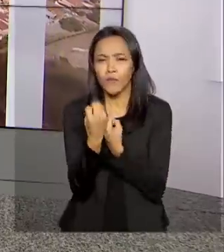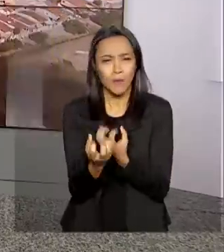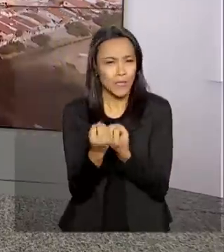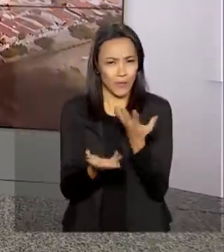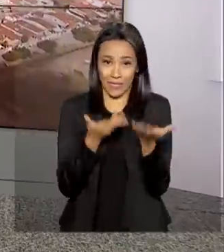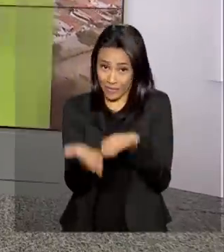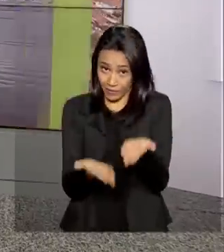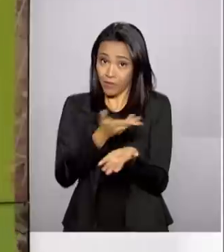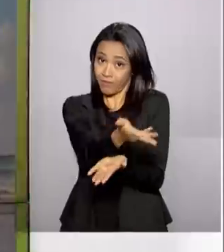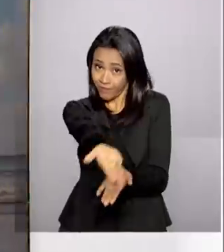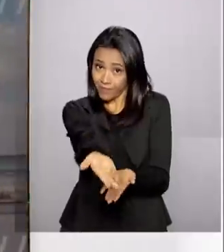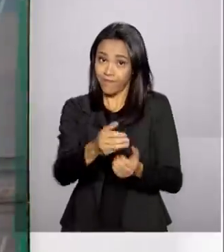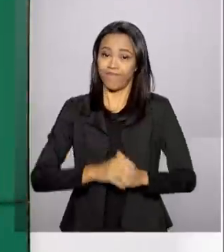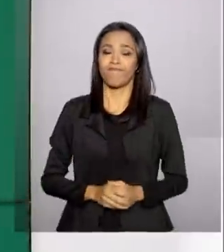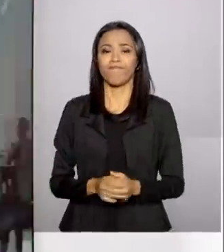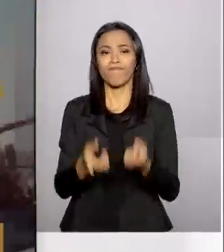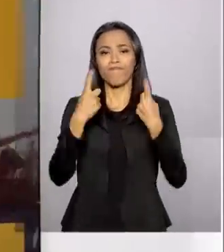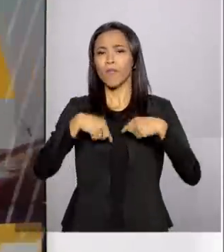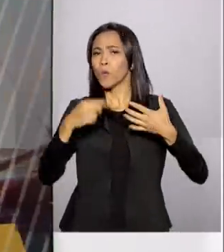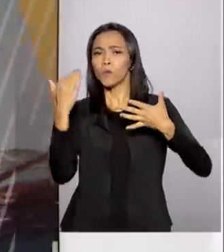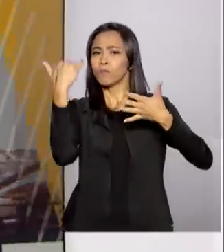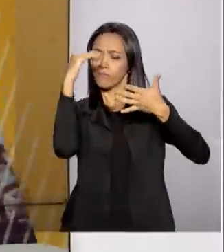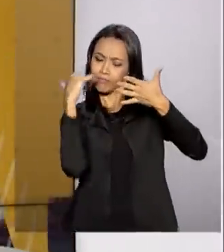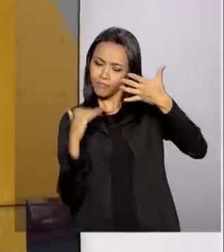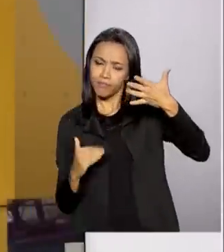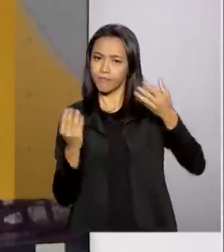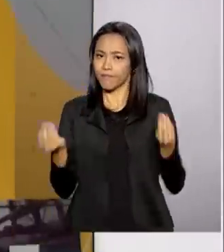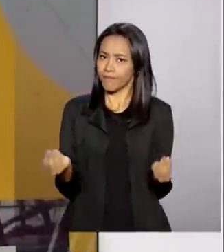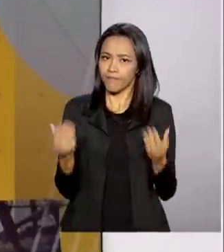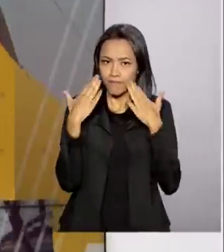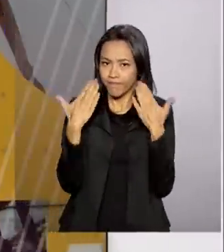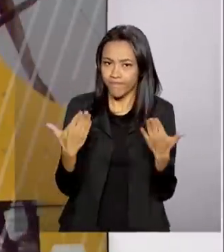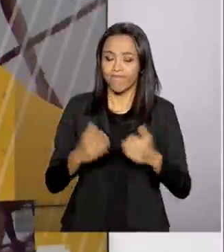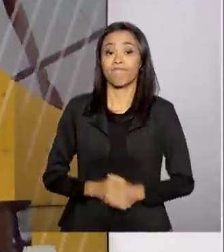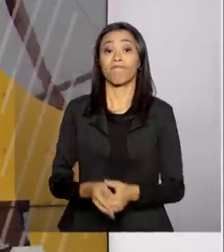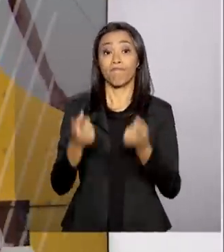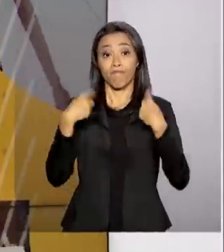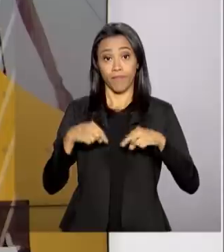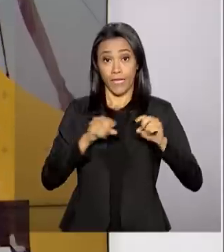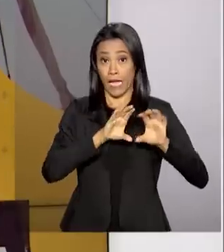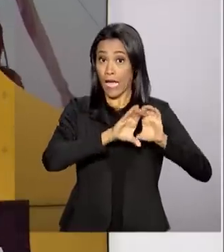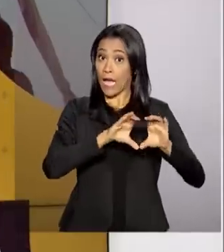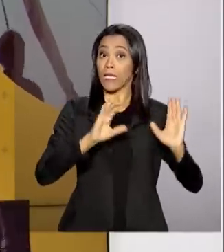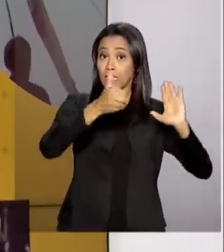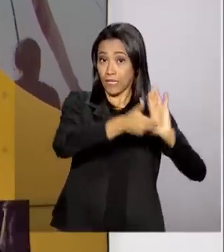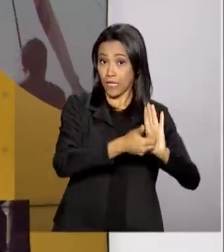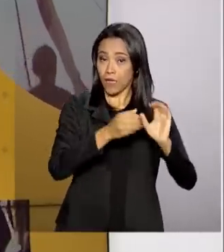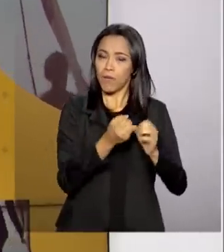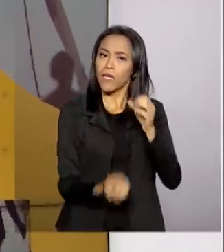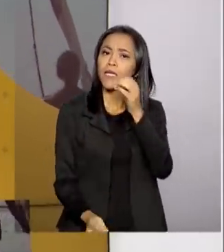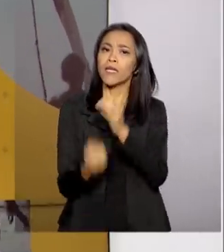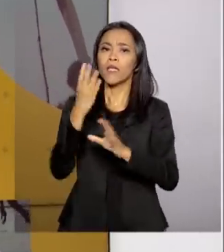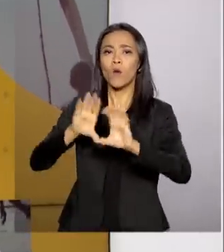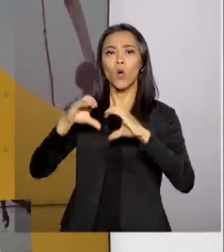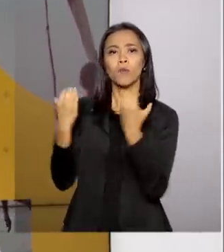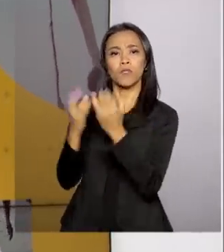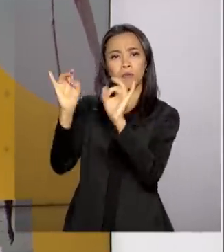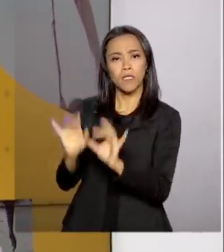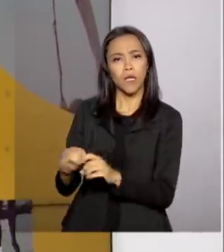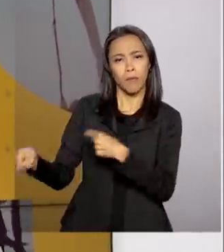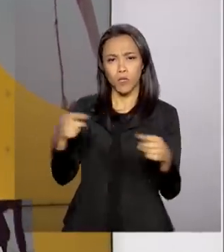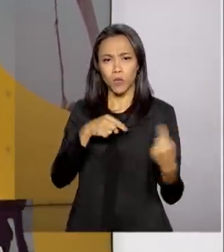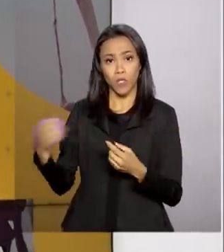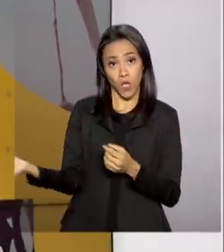serviço pra você. Confira os destaques desta edição. Câmara cria comissão especial para discutir a nova Previdência.